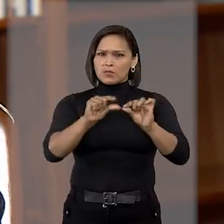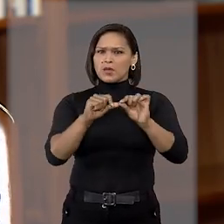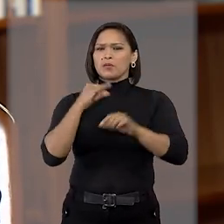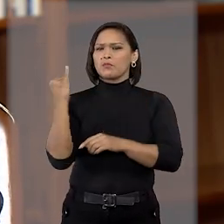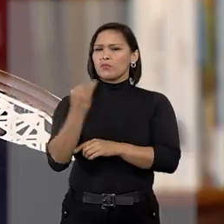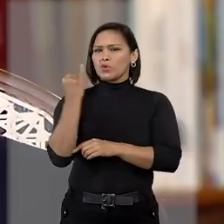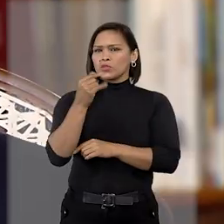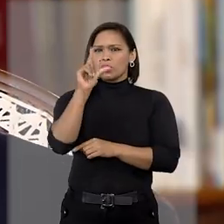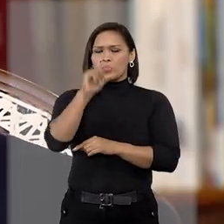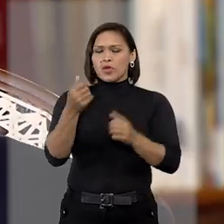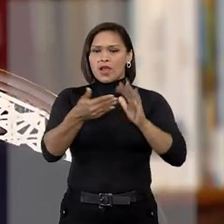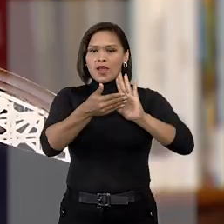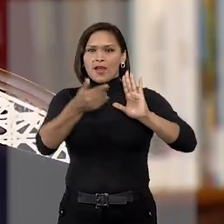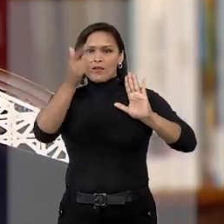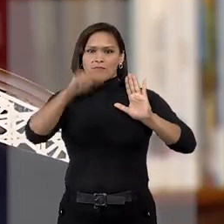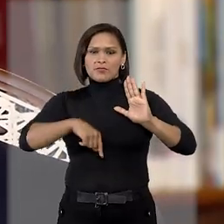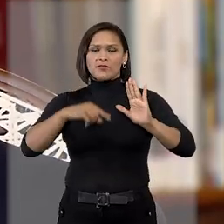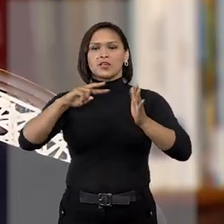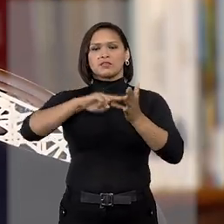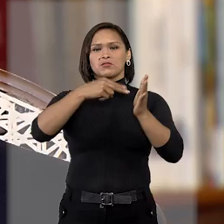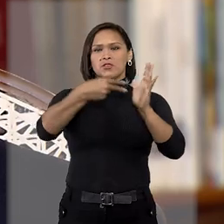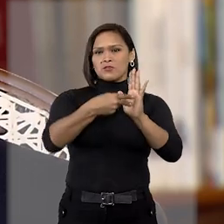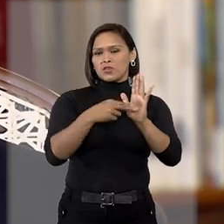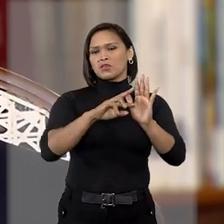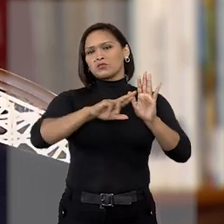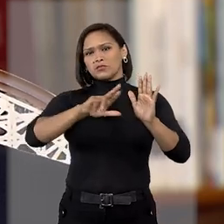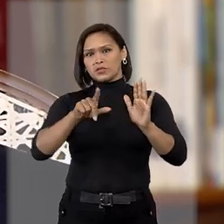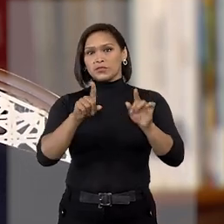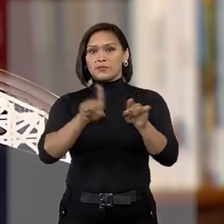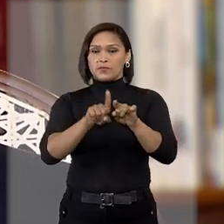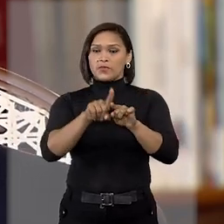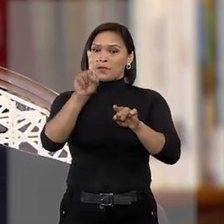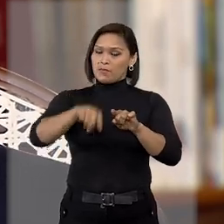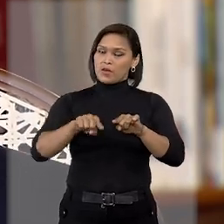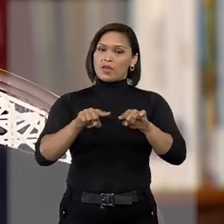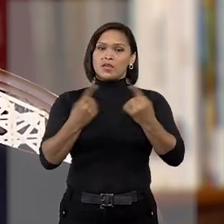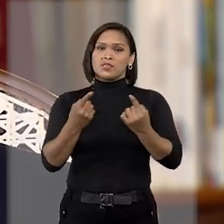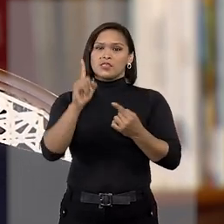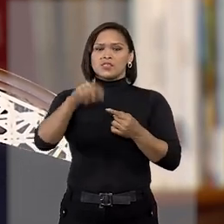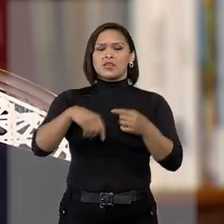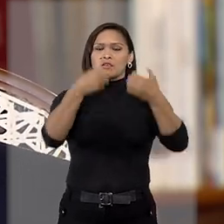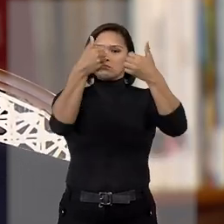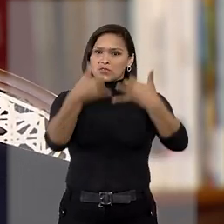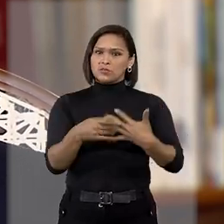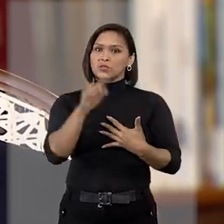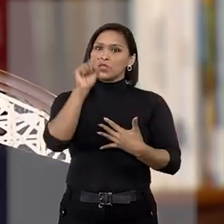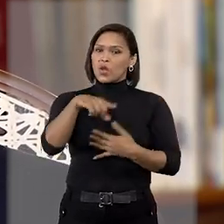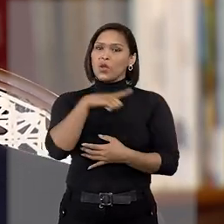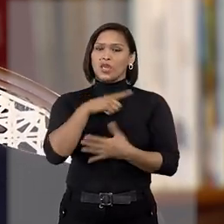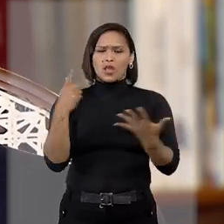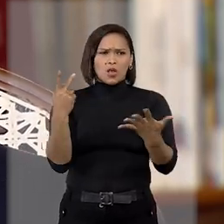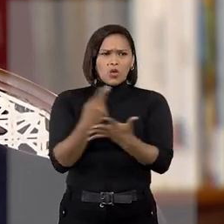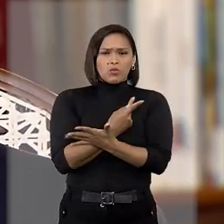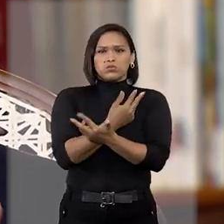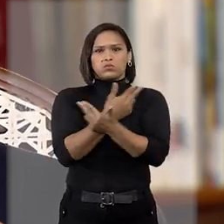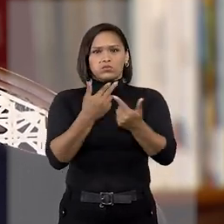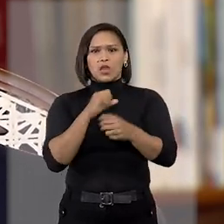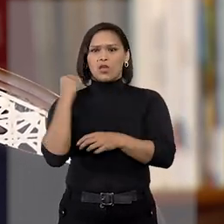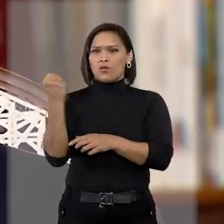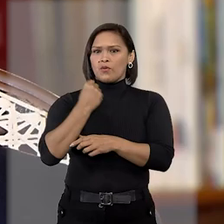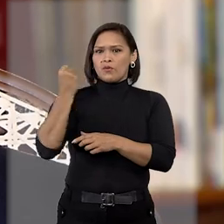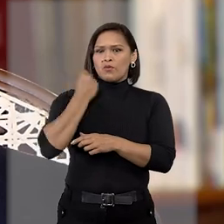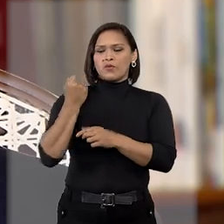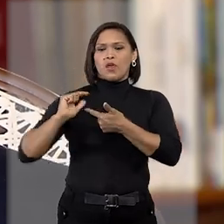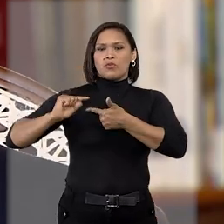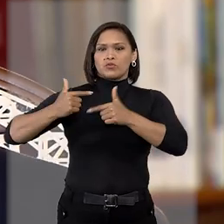irrelevantes, afasta a incidência da insignificância. Entretanto, ele ponderou que há situações em que o grau de